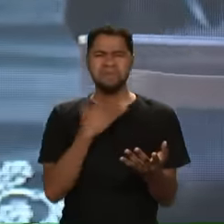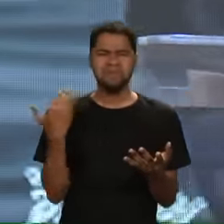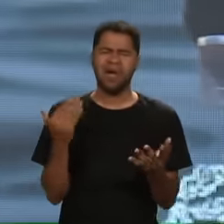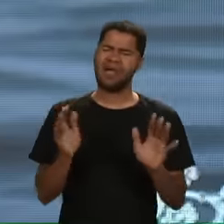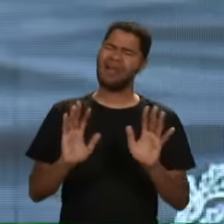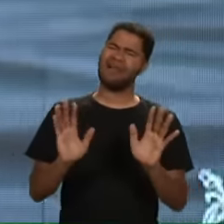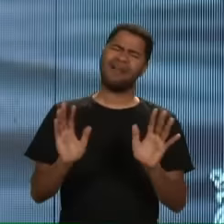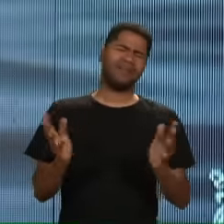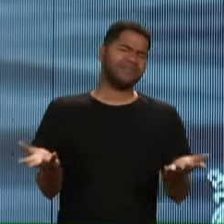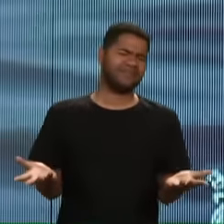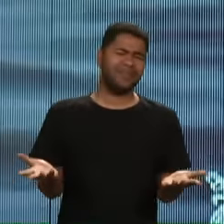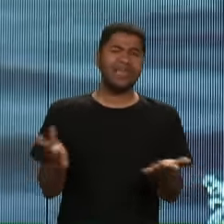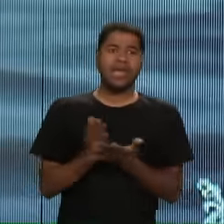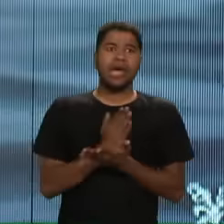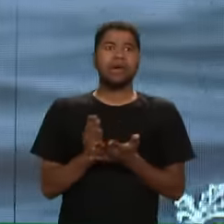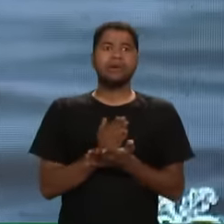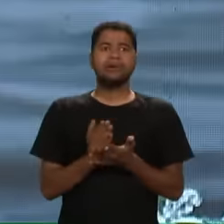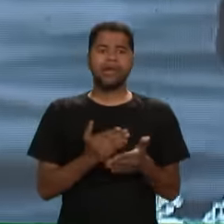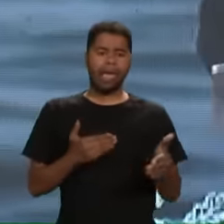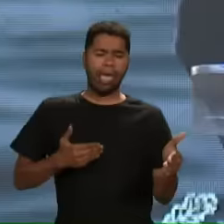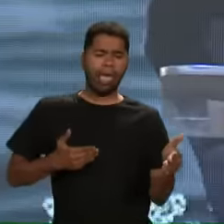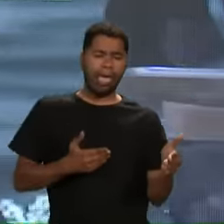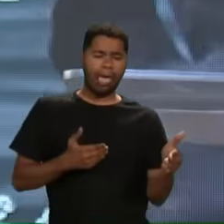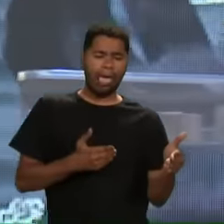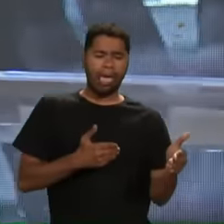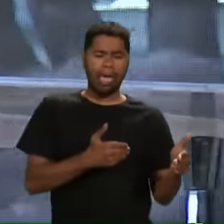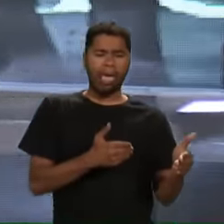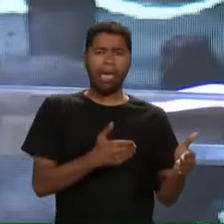Tem gente que está contando Os dias para eu morrer